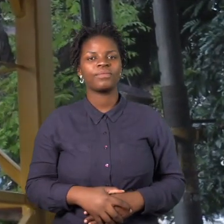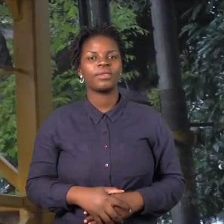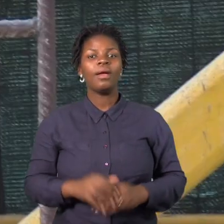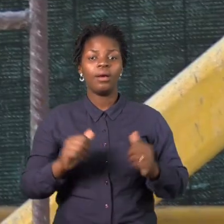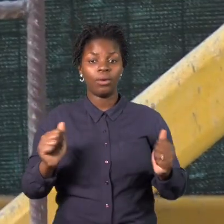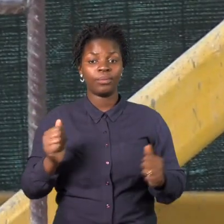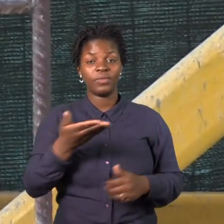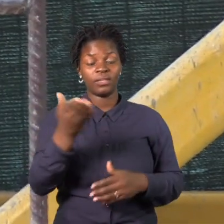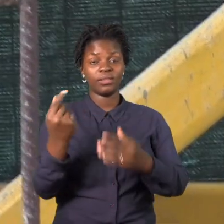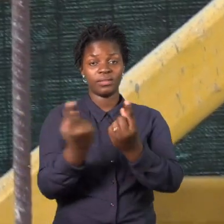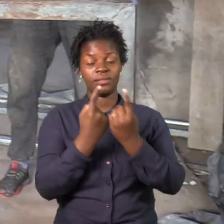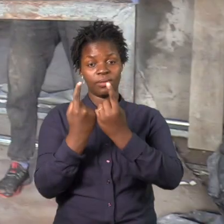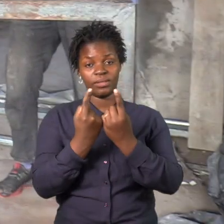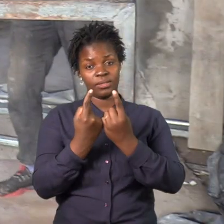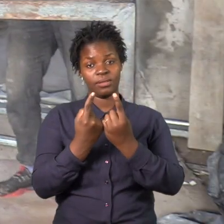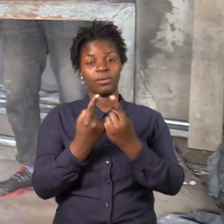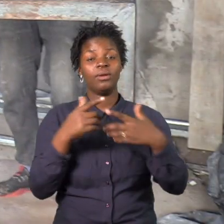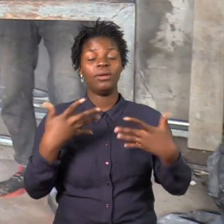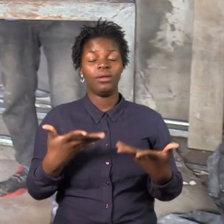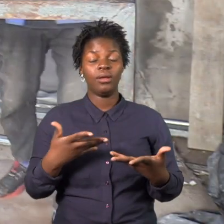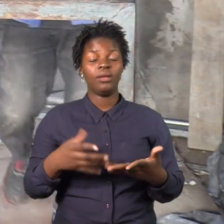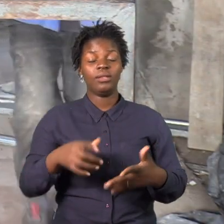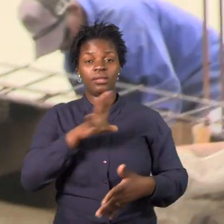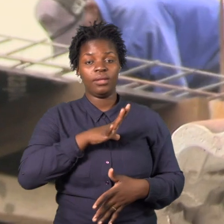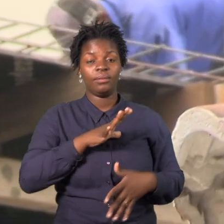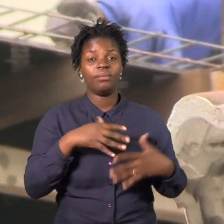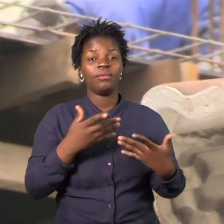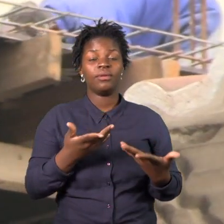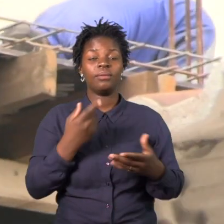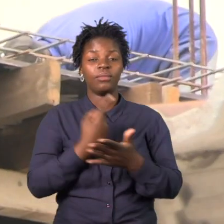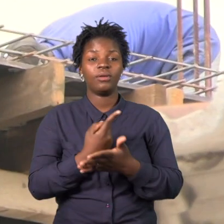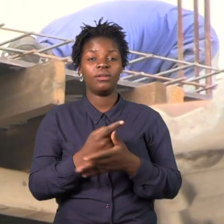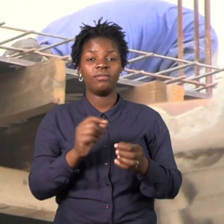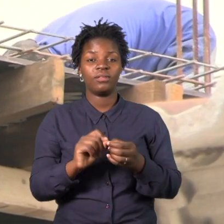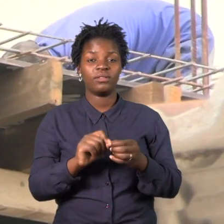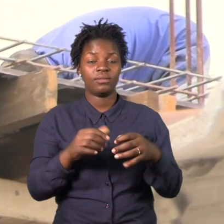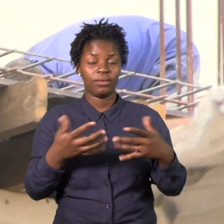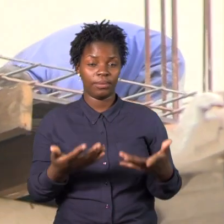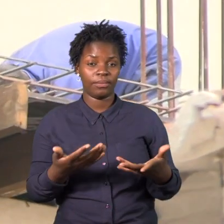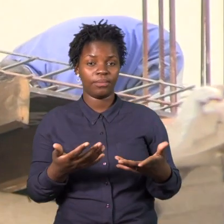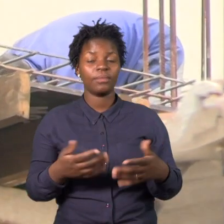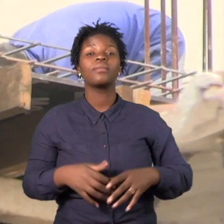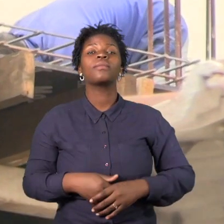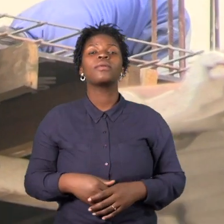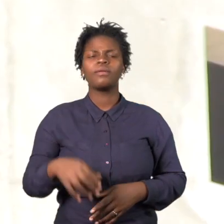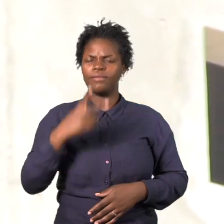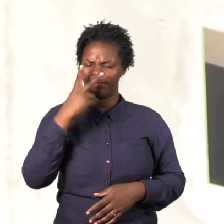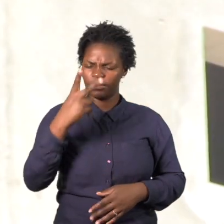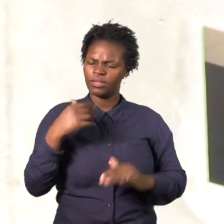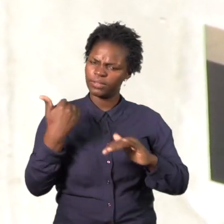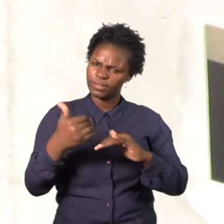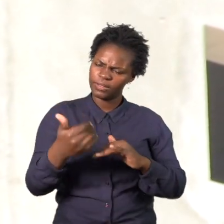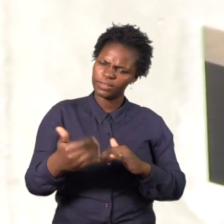diariamente, trabalhadores a exercer em suas funções sem o uso de equipamentos de proteção individual, apesar da existência de um dispositivo legal